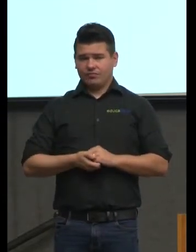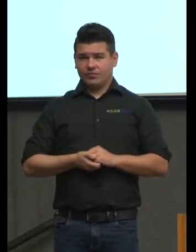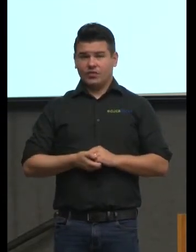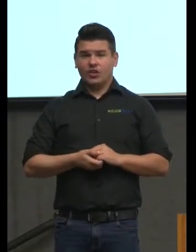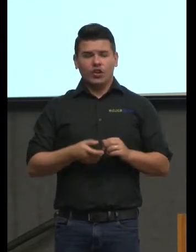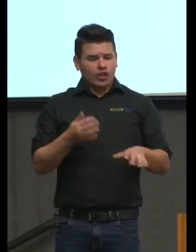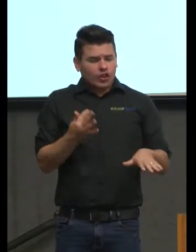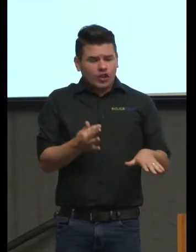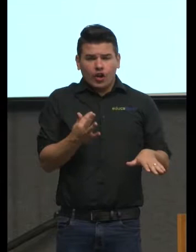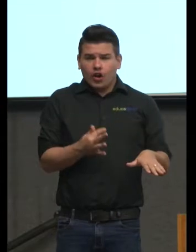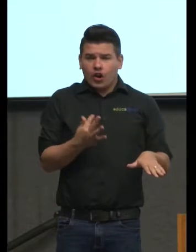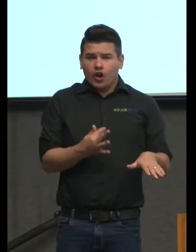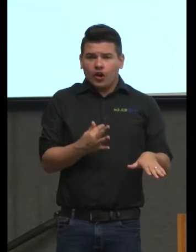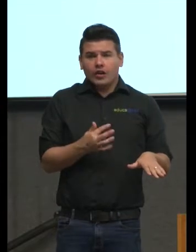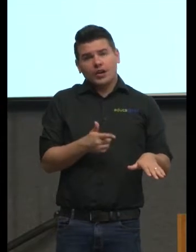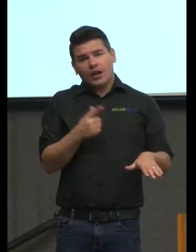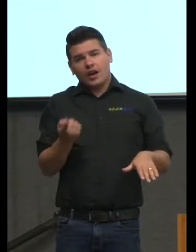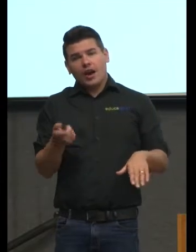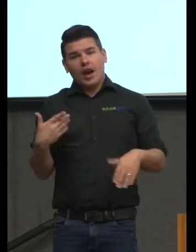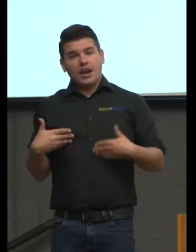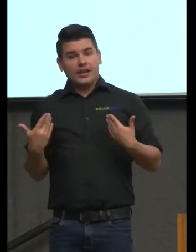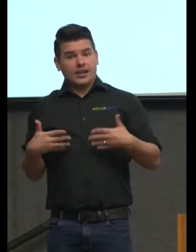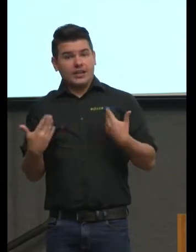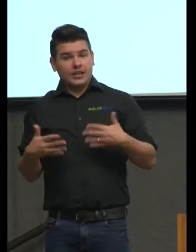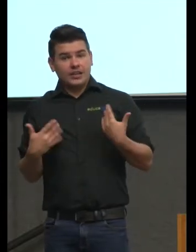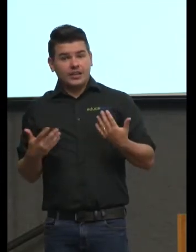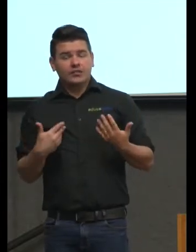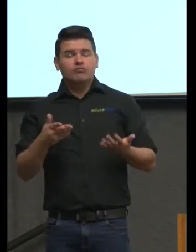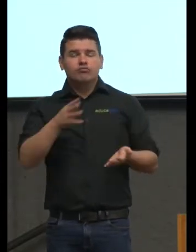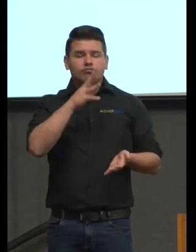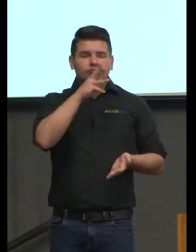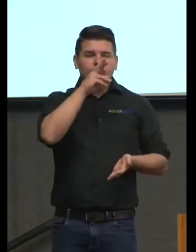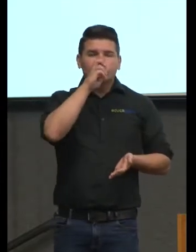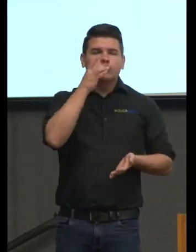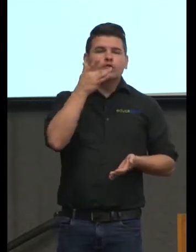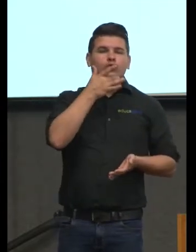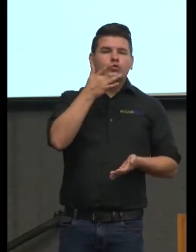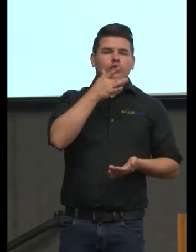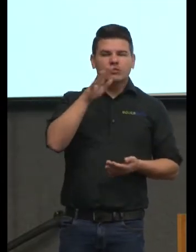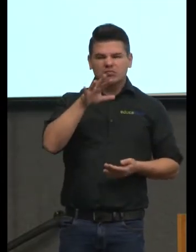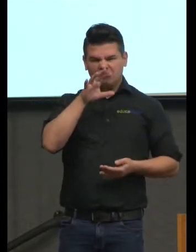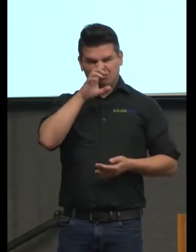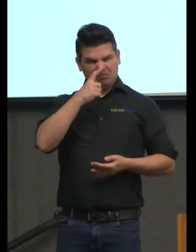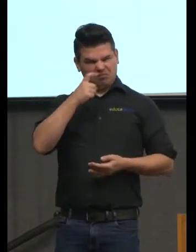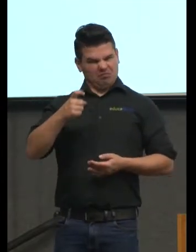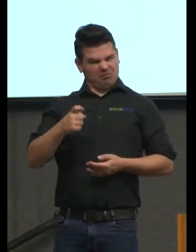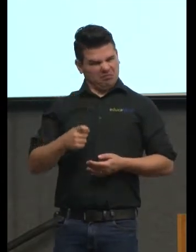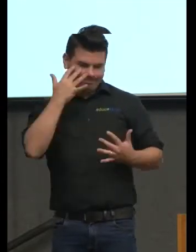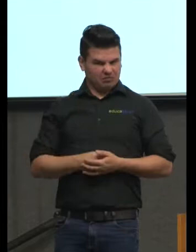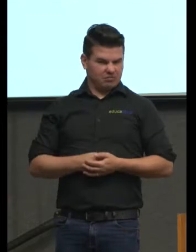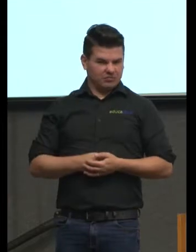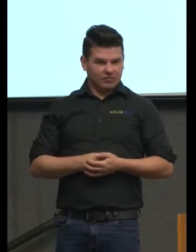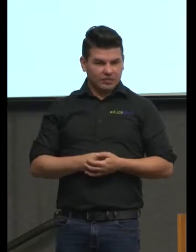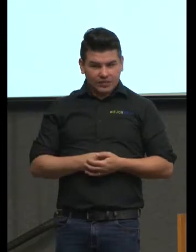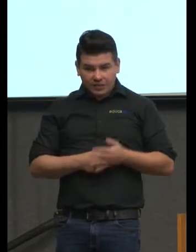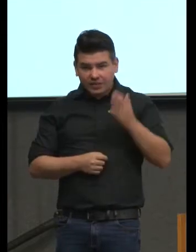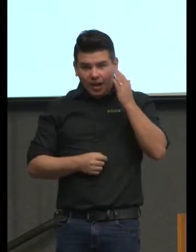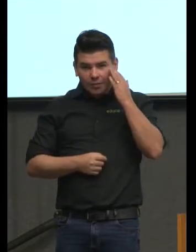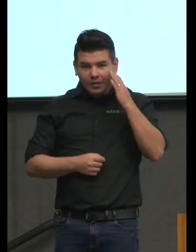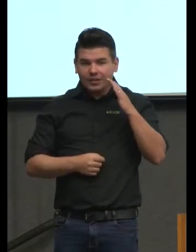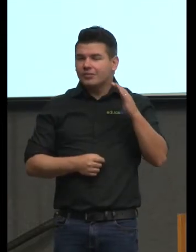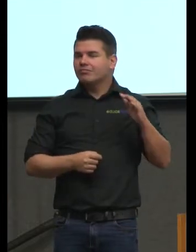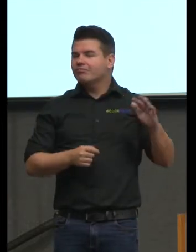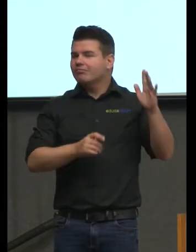por outro lado a alegria o cheiro gostoso o cheiro ruim aquilo que agrada aos